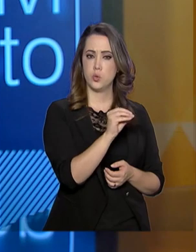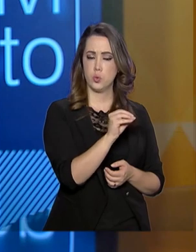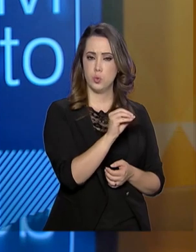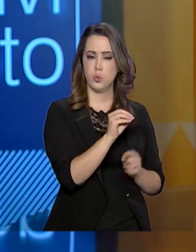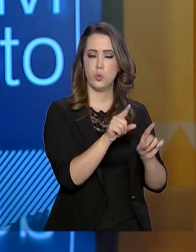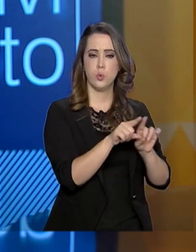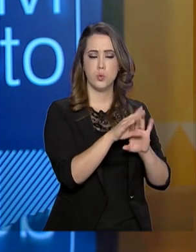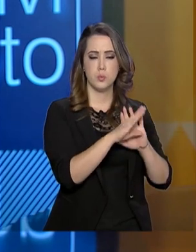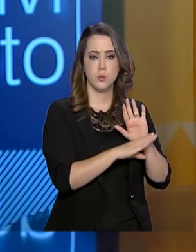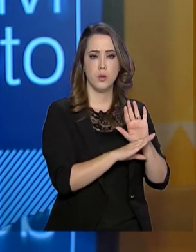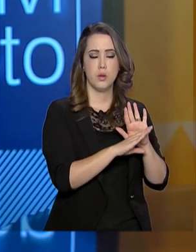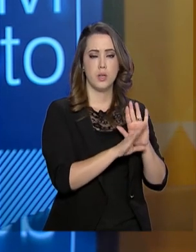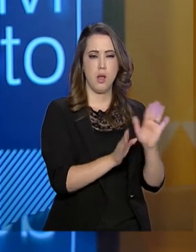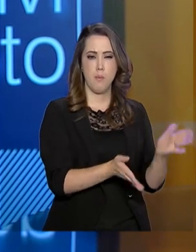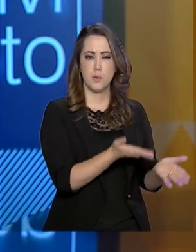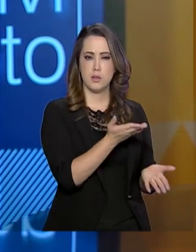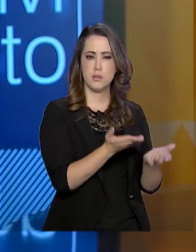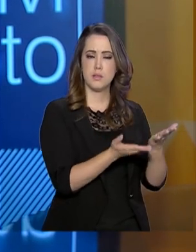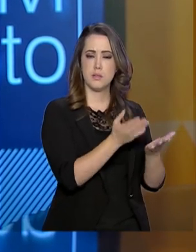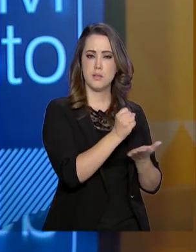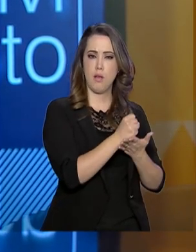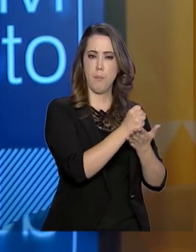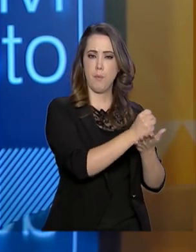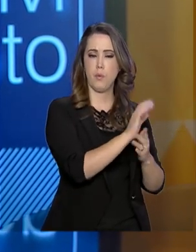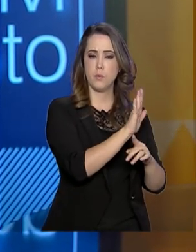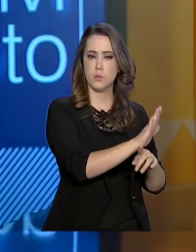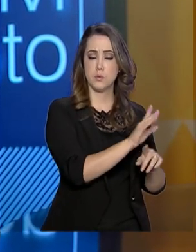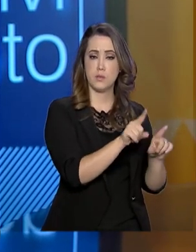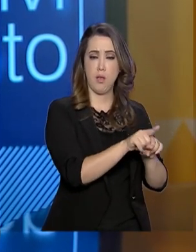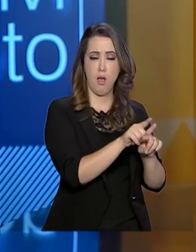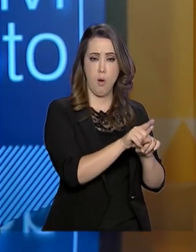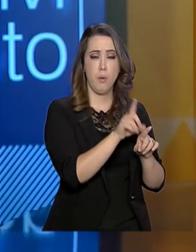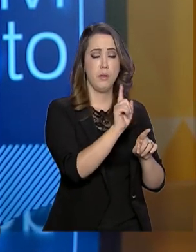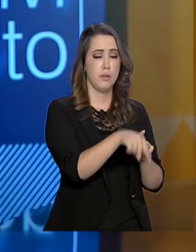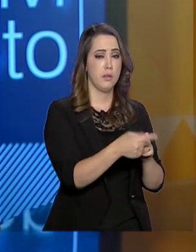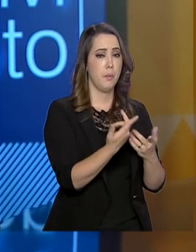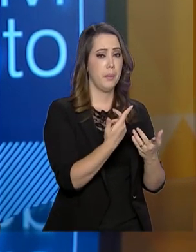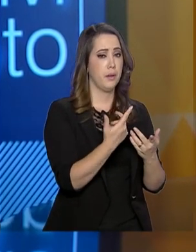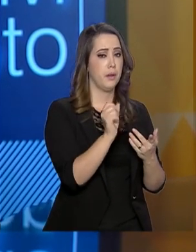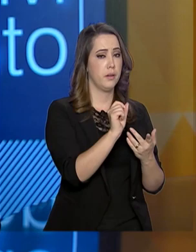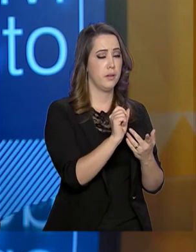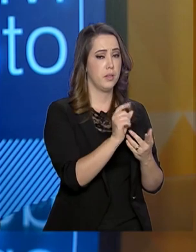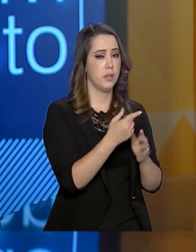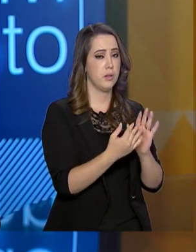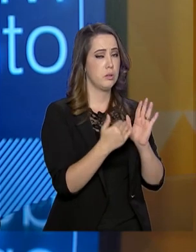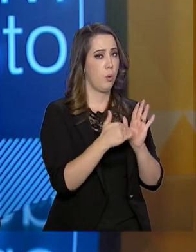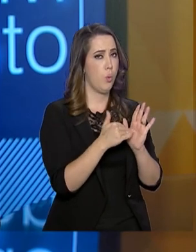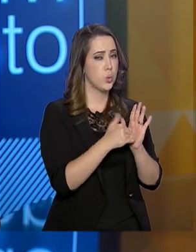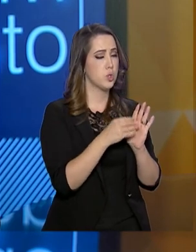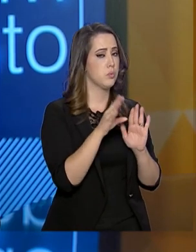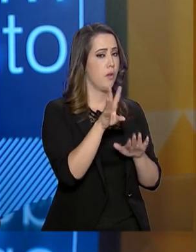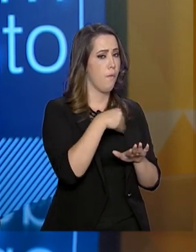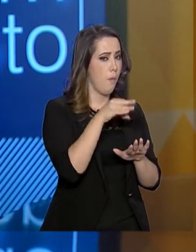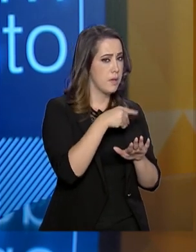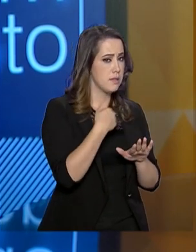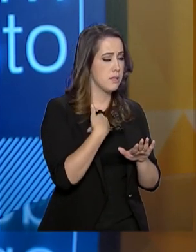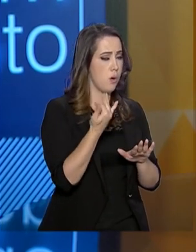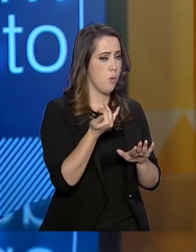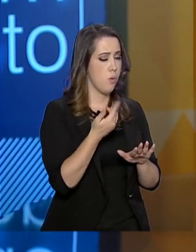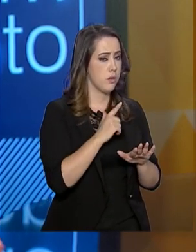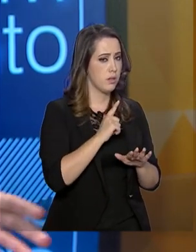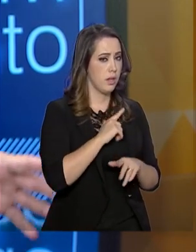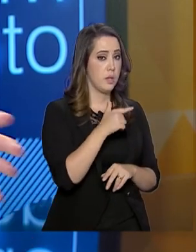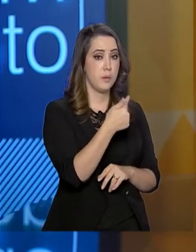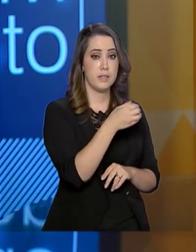Social, dos Programas Sociais do Governo Federal, o Cade Único. E a última informação que eu tenho é que 78% já se